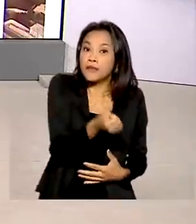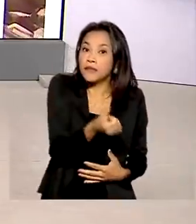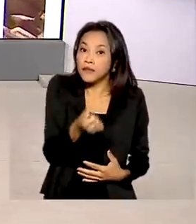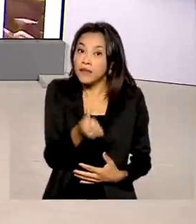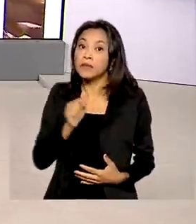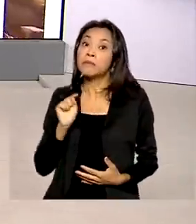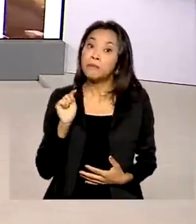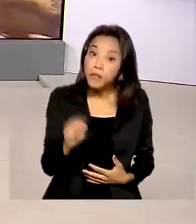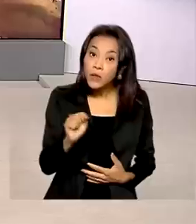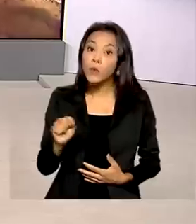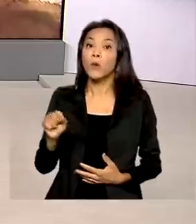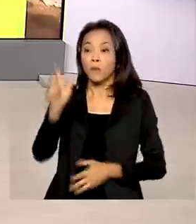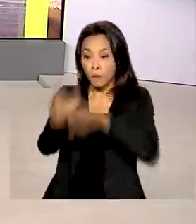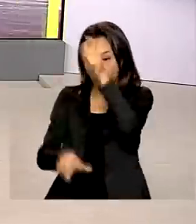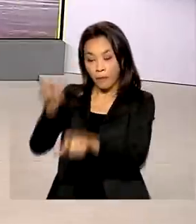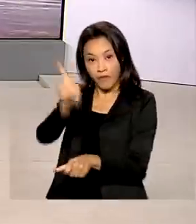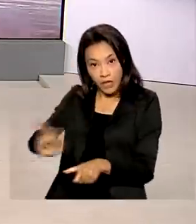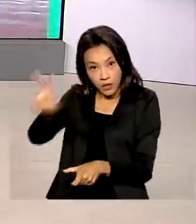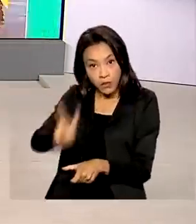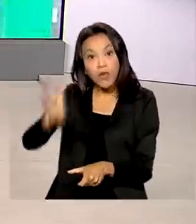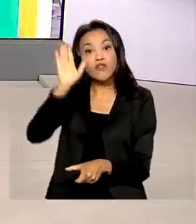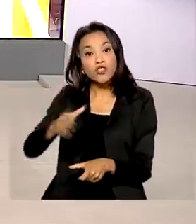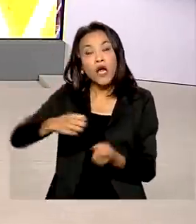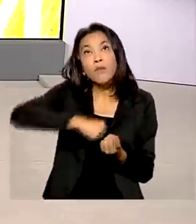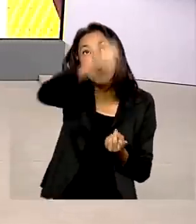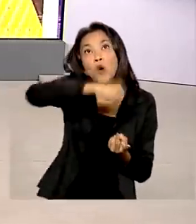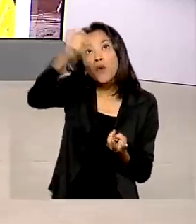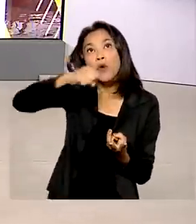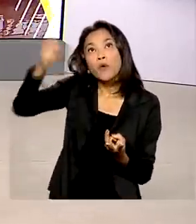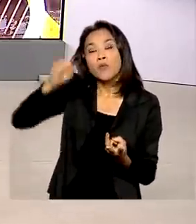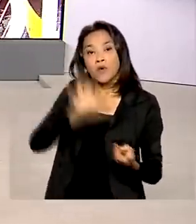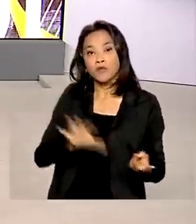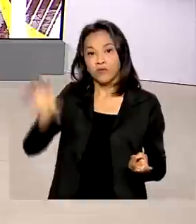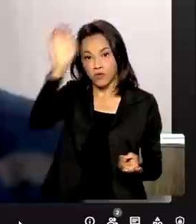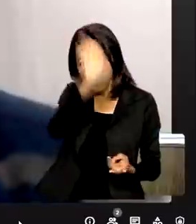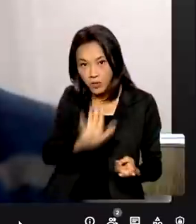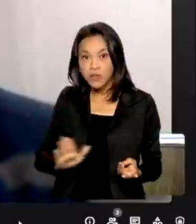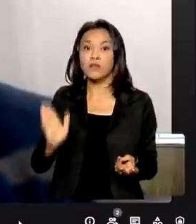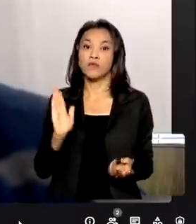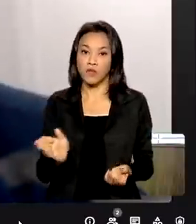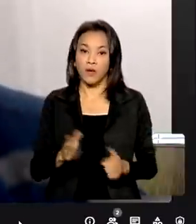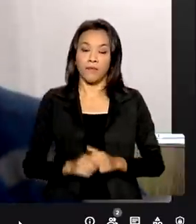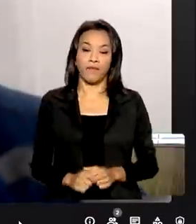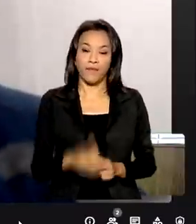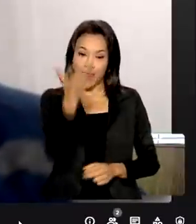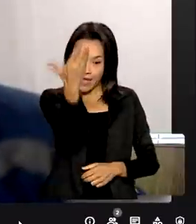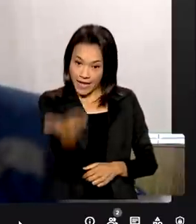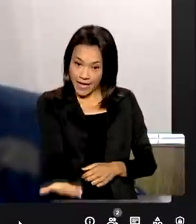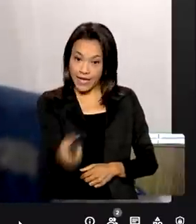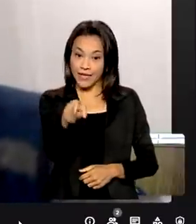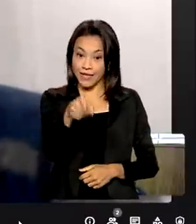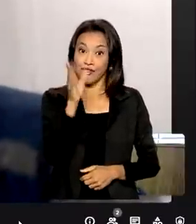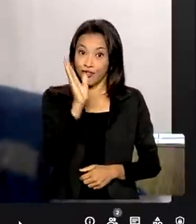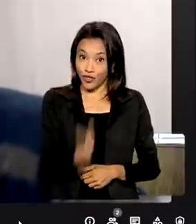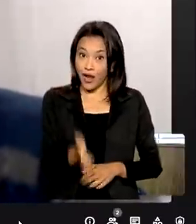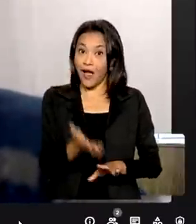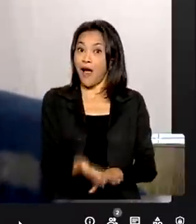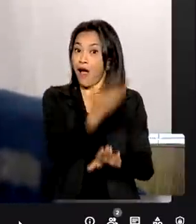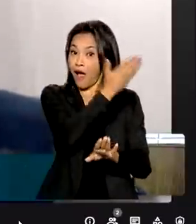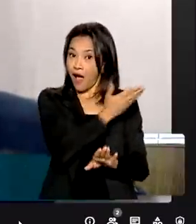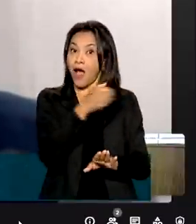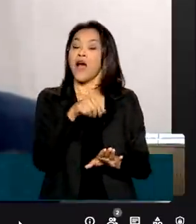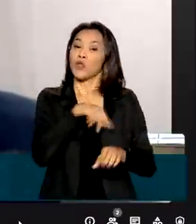venezuelanos já passaram pelo processo de interiorização no Brasil. Com uma carreira encaminhada na Venezuela,